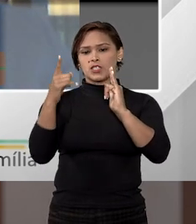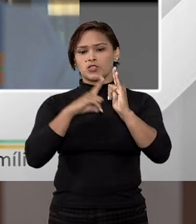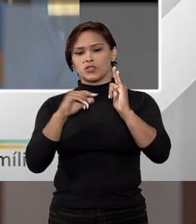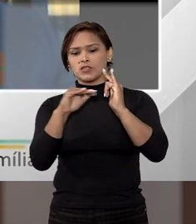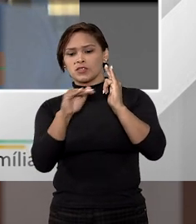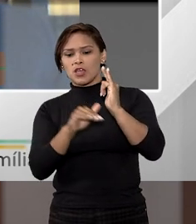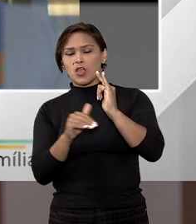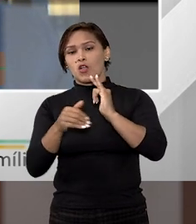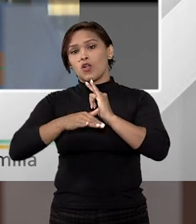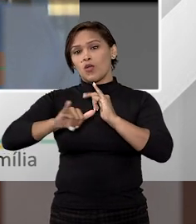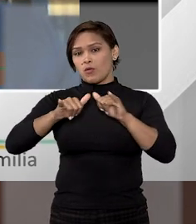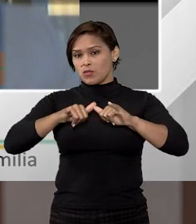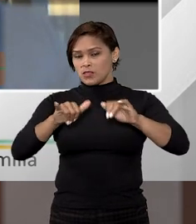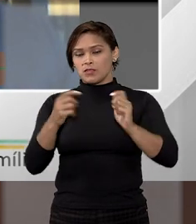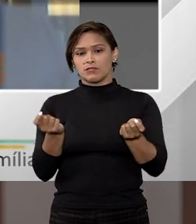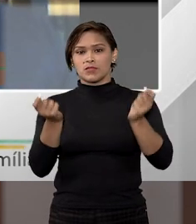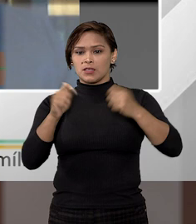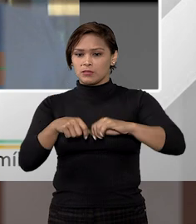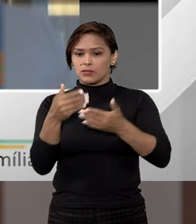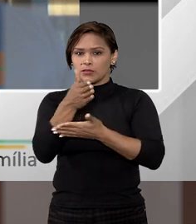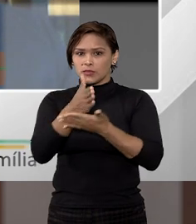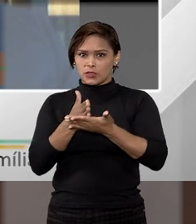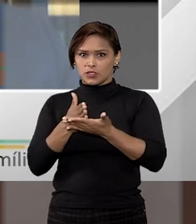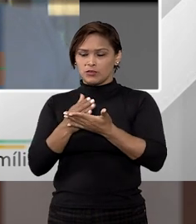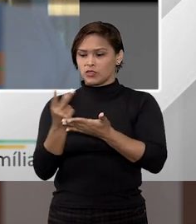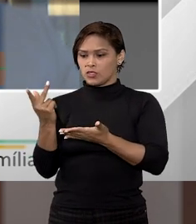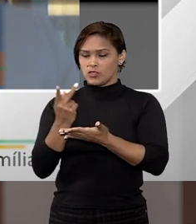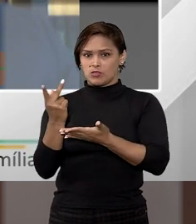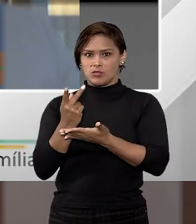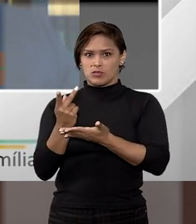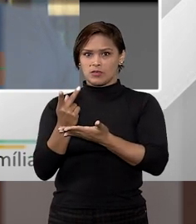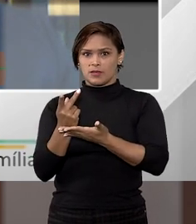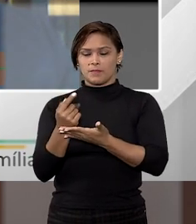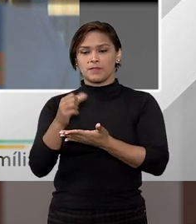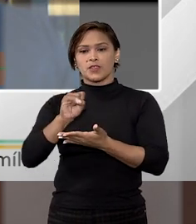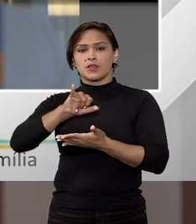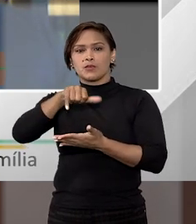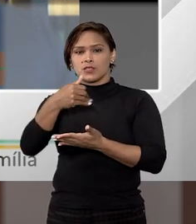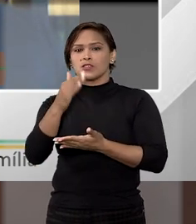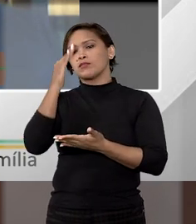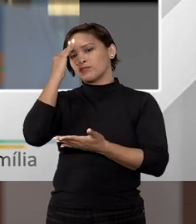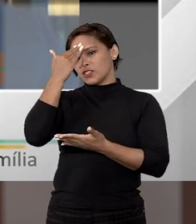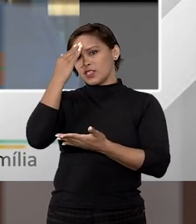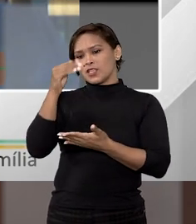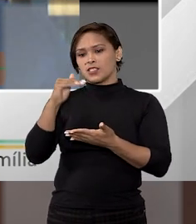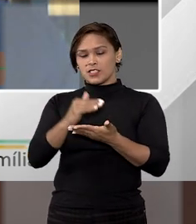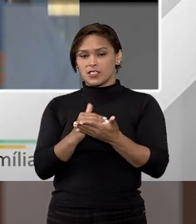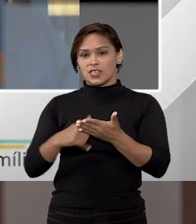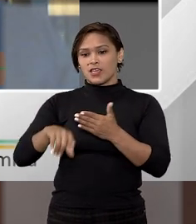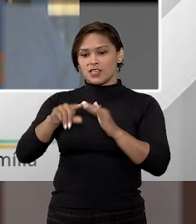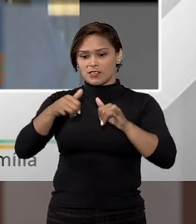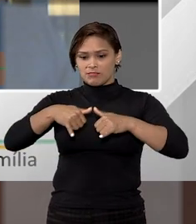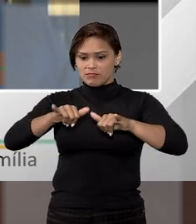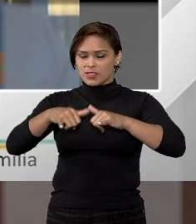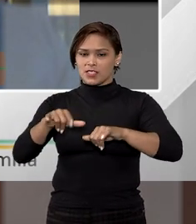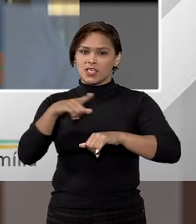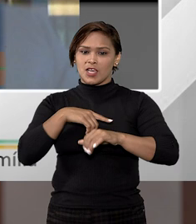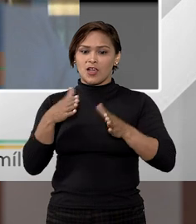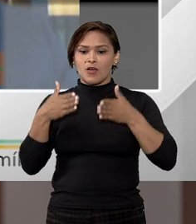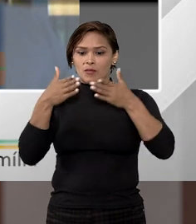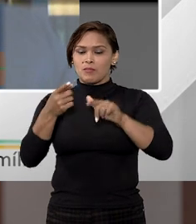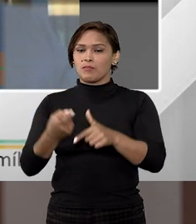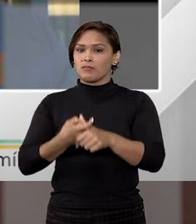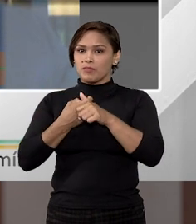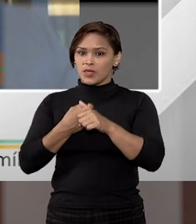tem lá uma área comercial. É possível dividir essas duas áreas. E aí o STJ entende que essa parte comercial poderia ser